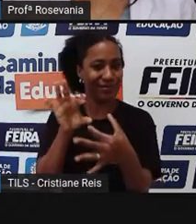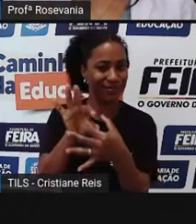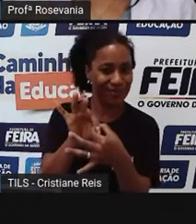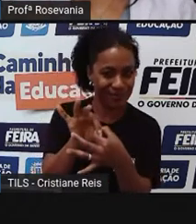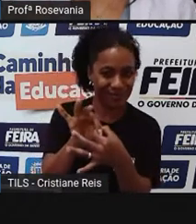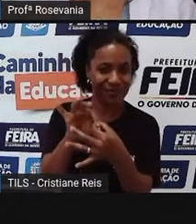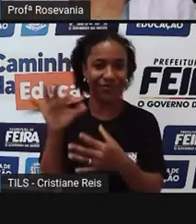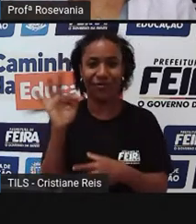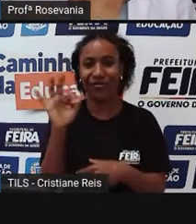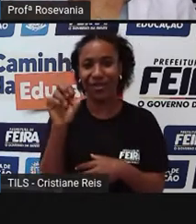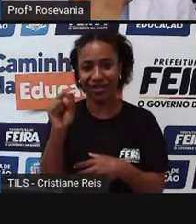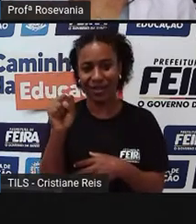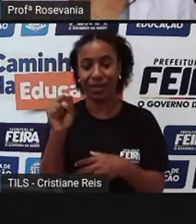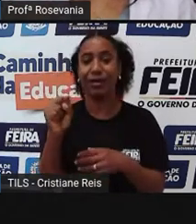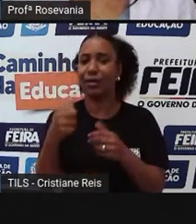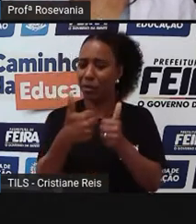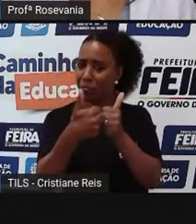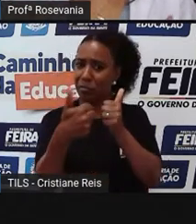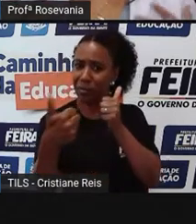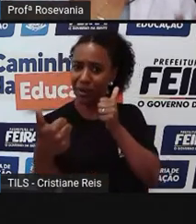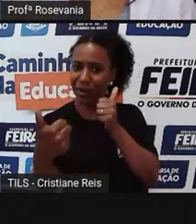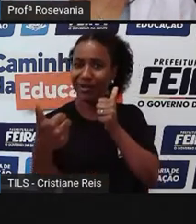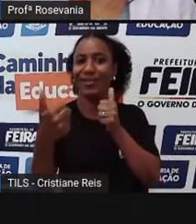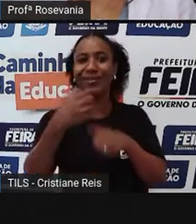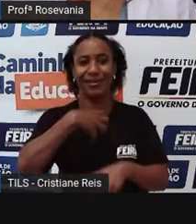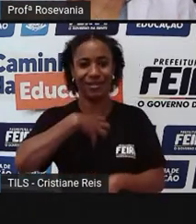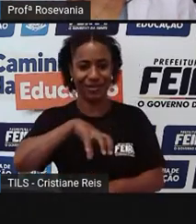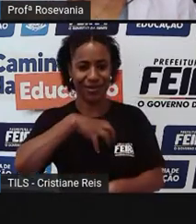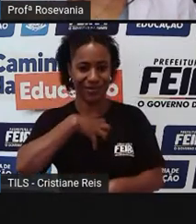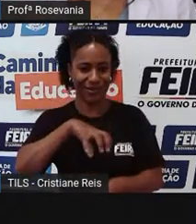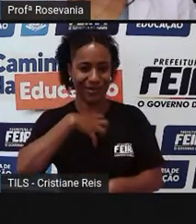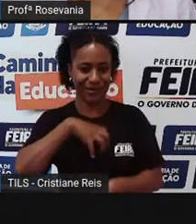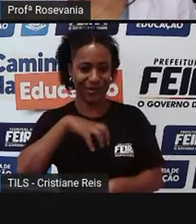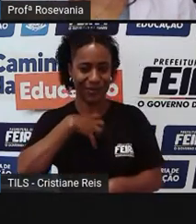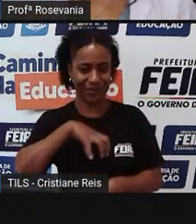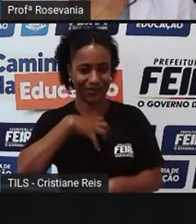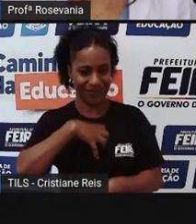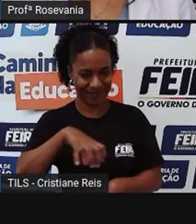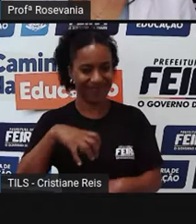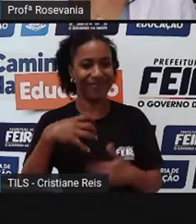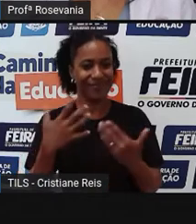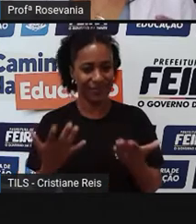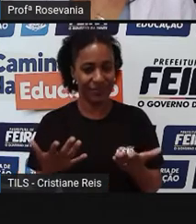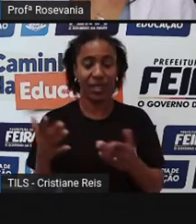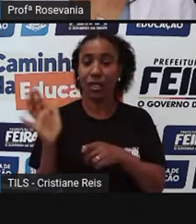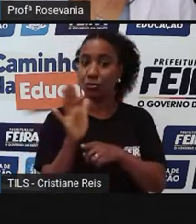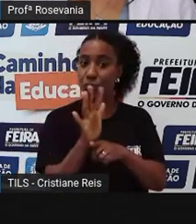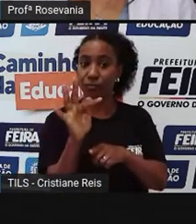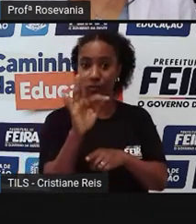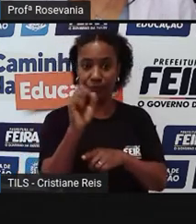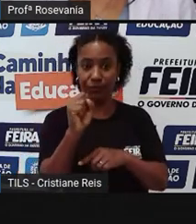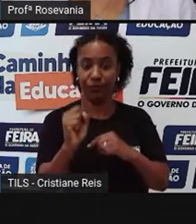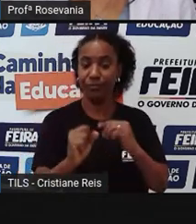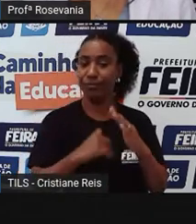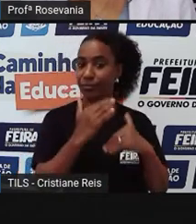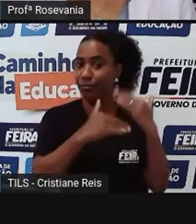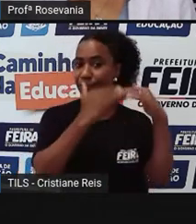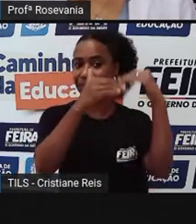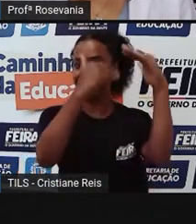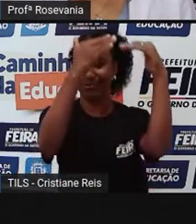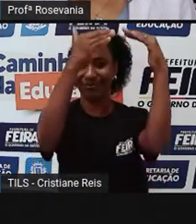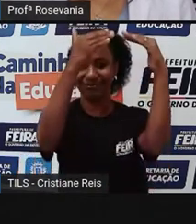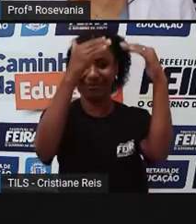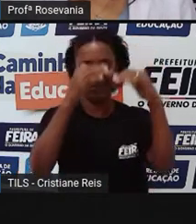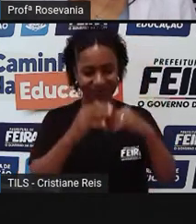nossa proximidade com Salvador também ajuda no processo de desenvolvimento da cidade. Outro ponto importante que